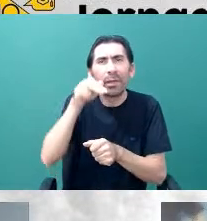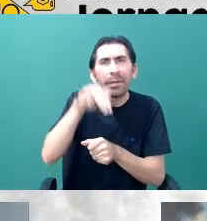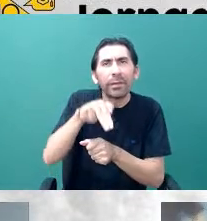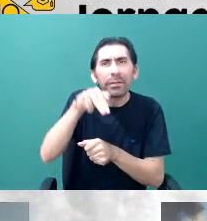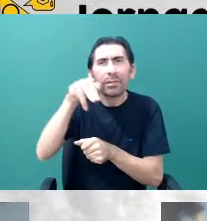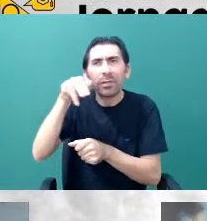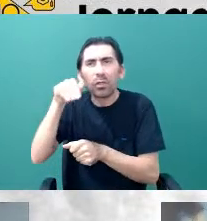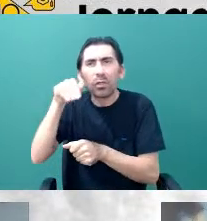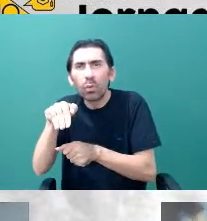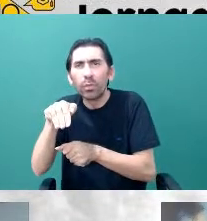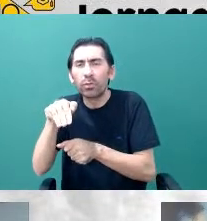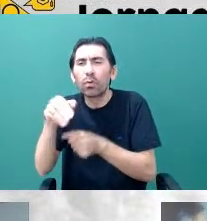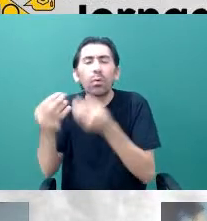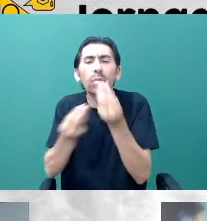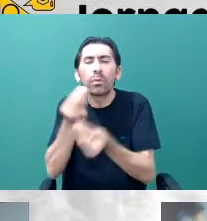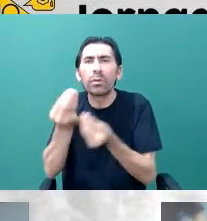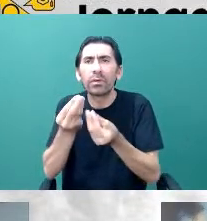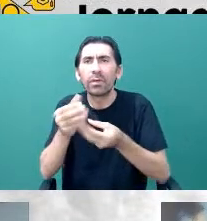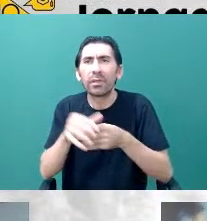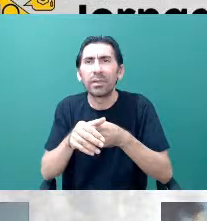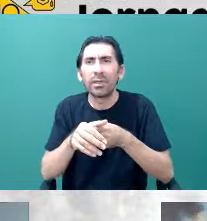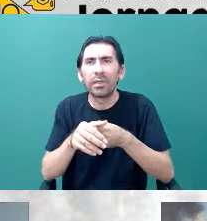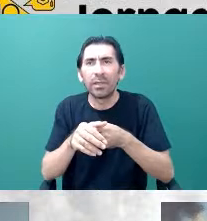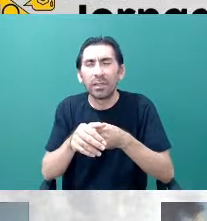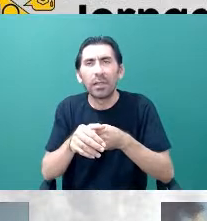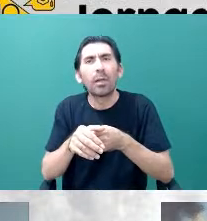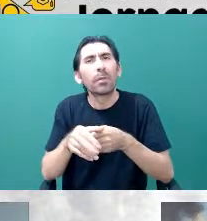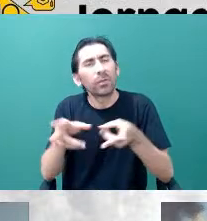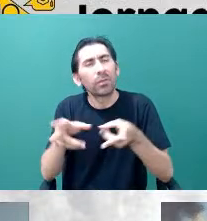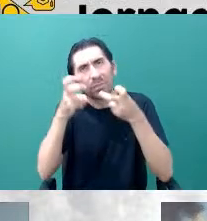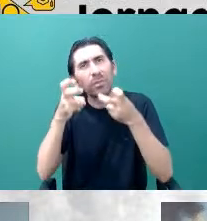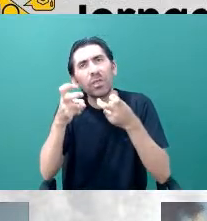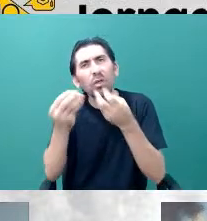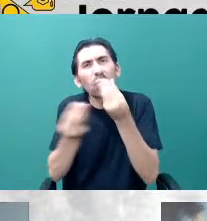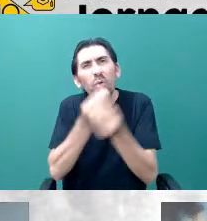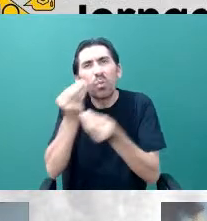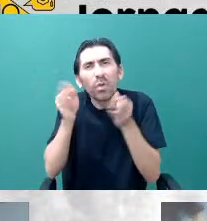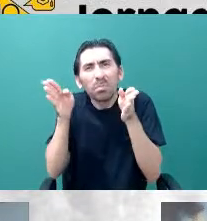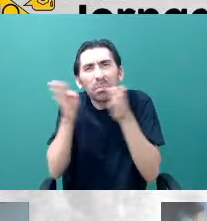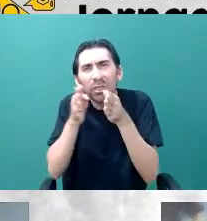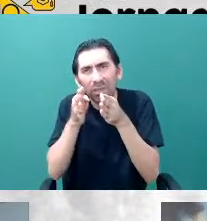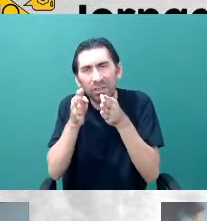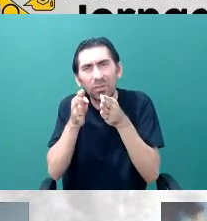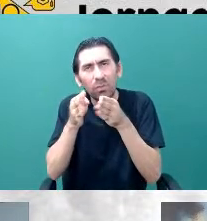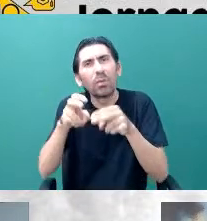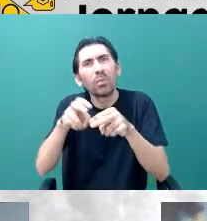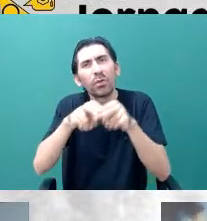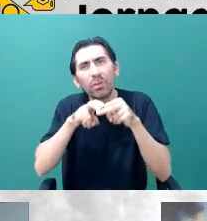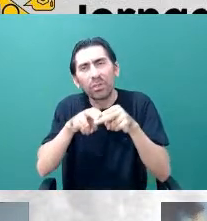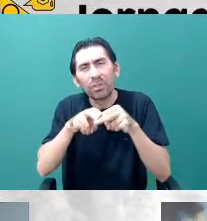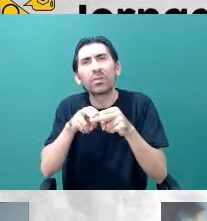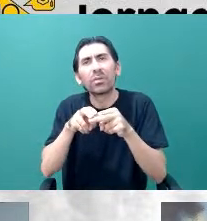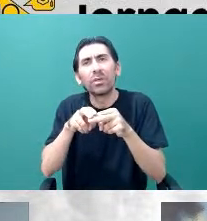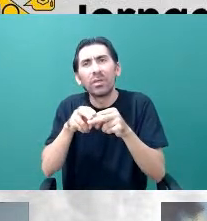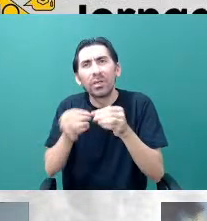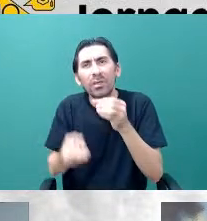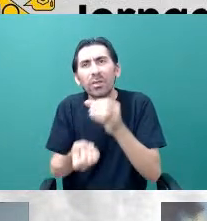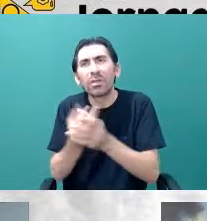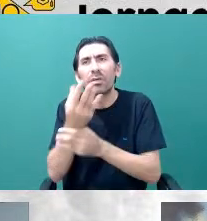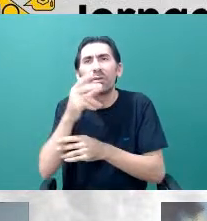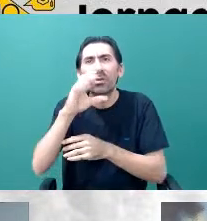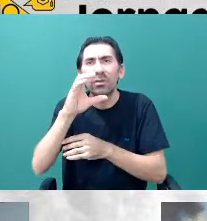são cinco escalas de ordem de magnitude distante. Para isso, tem um espectróleo sendo desenvolvido chamado